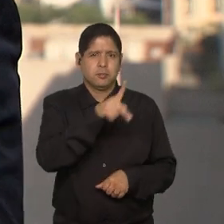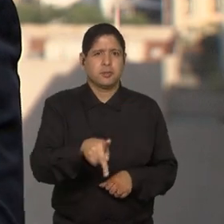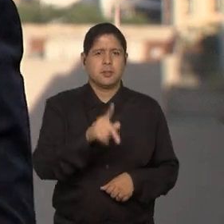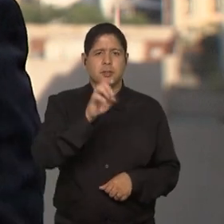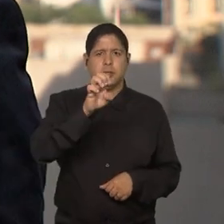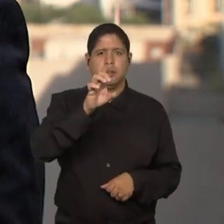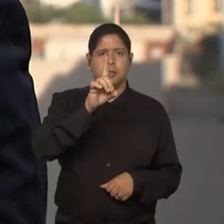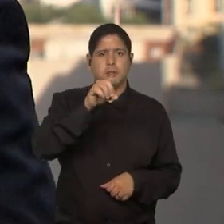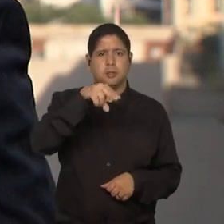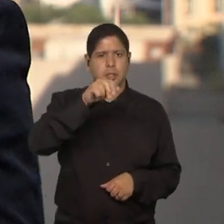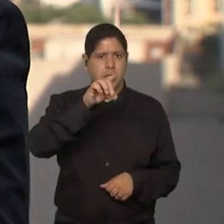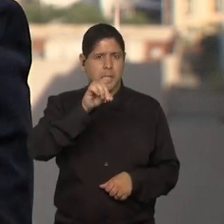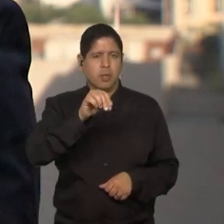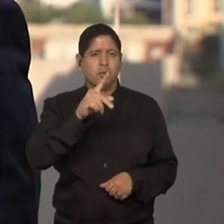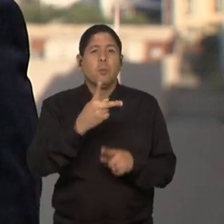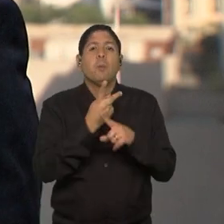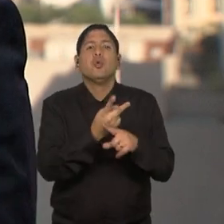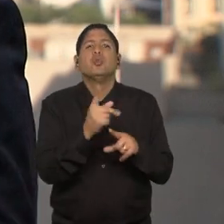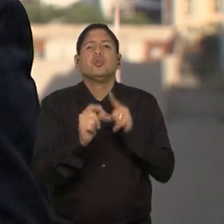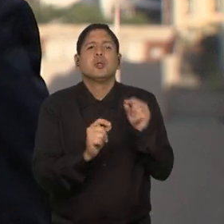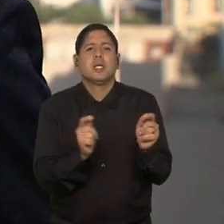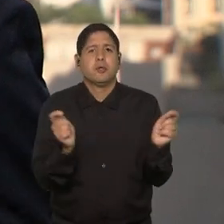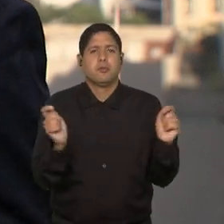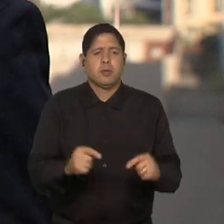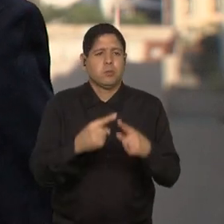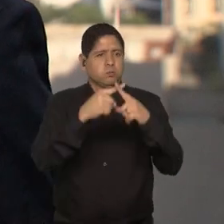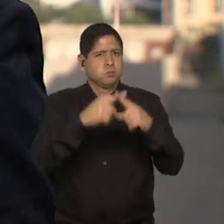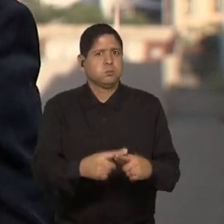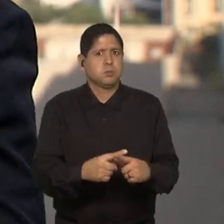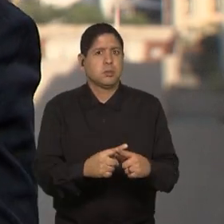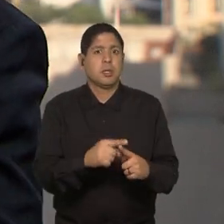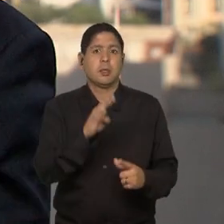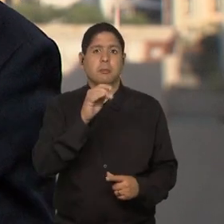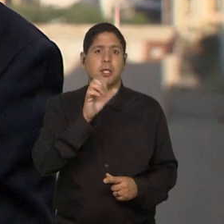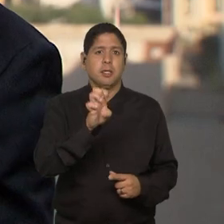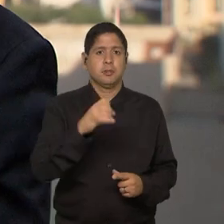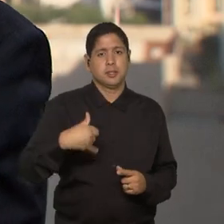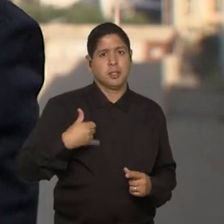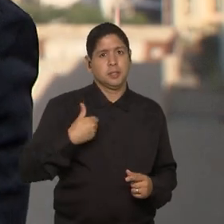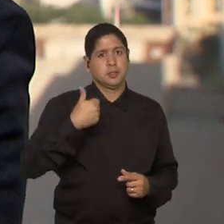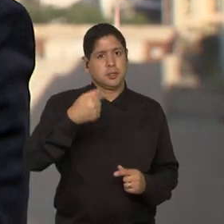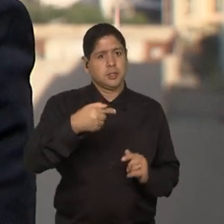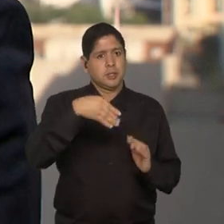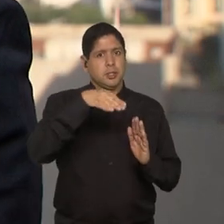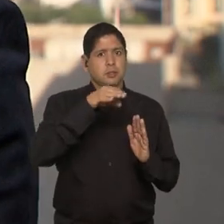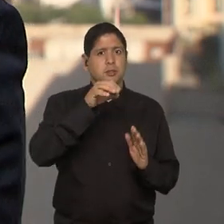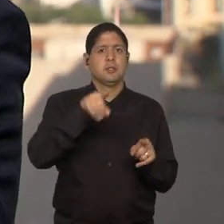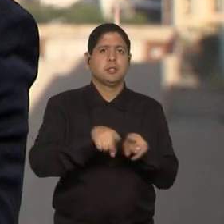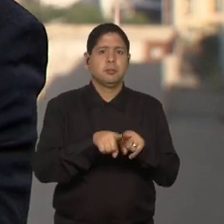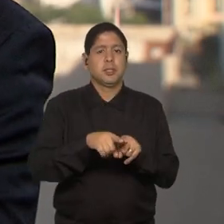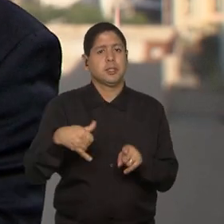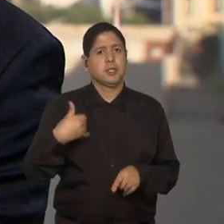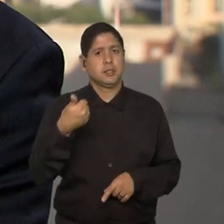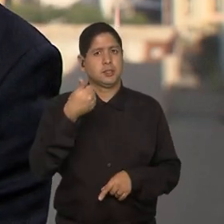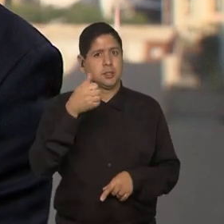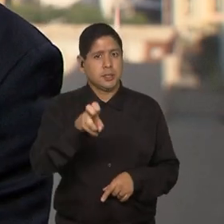ela já busca a viabilização de campeonatos de base sub-17 e sub-15 femininos.